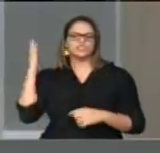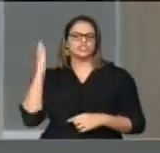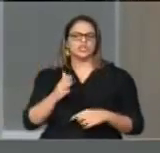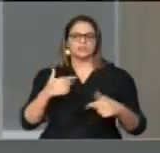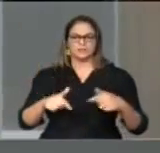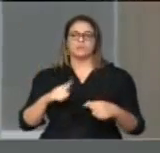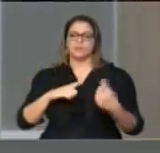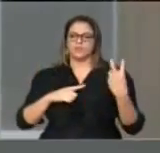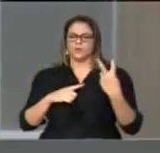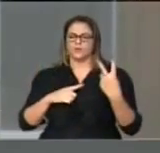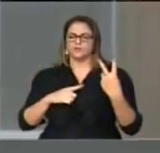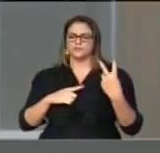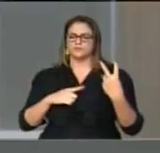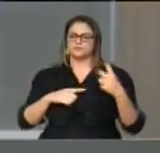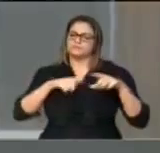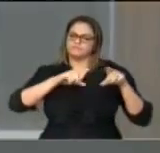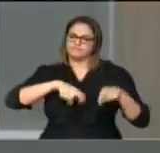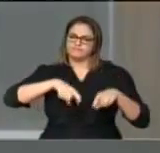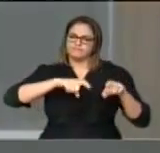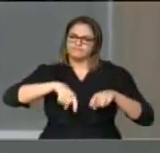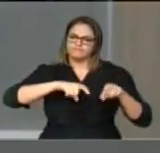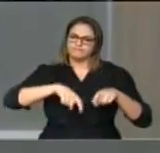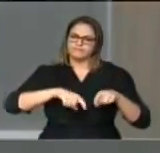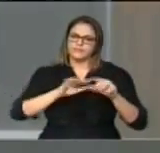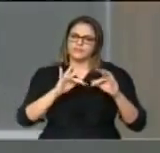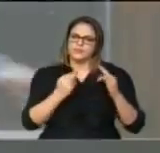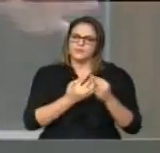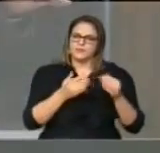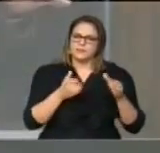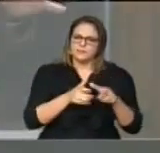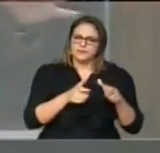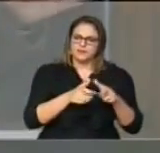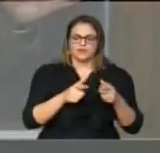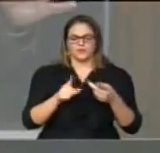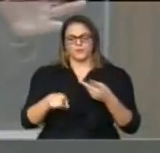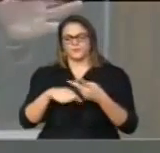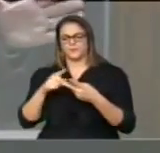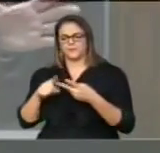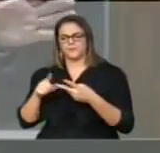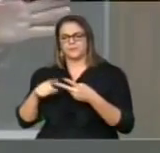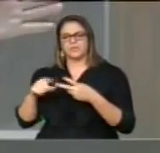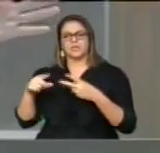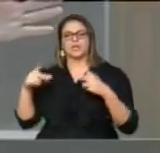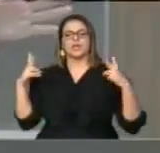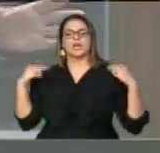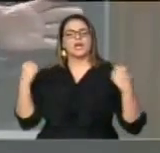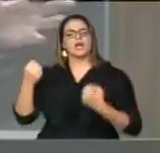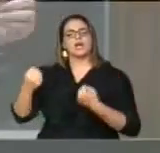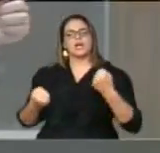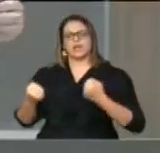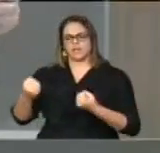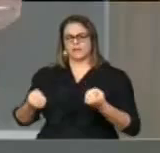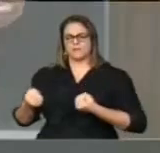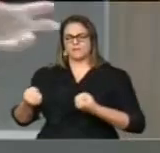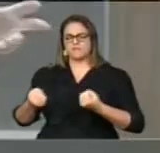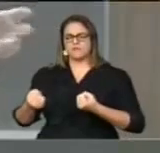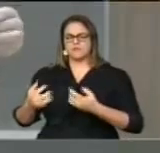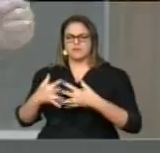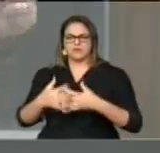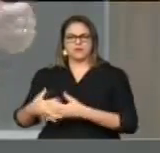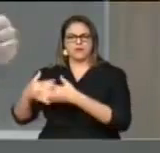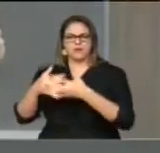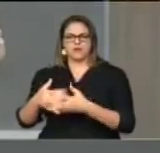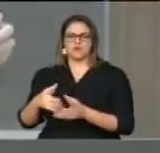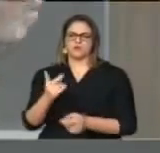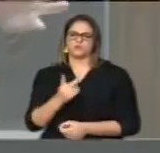familiar e o motorista de caminhão outono. E eles são muito ligados porque boa parte dos motoristas de caminhões são